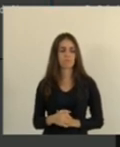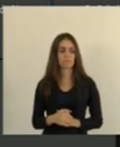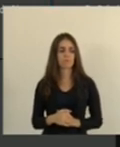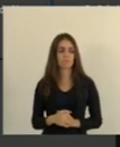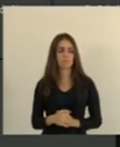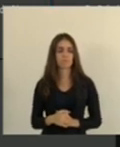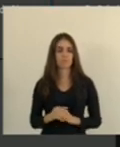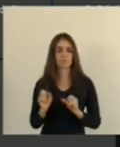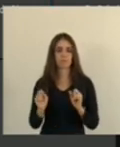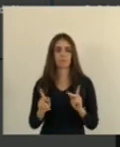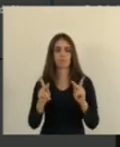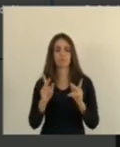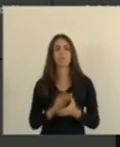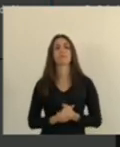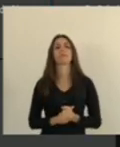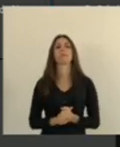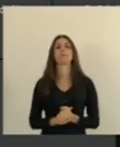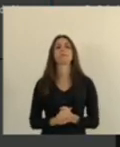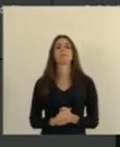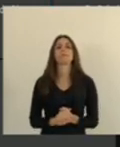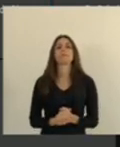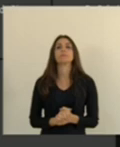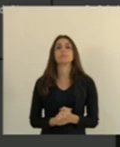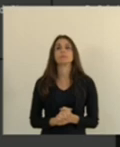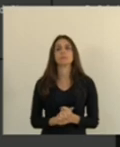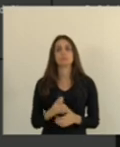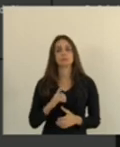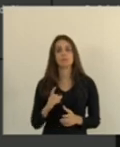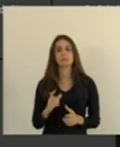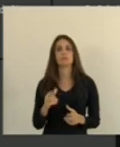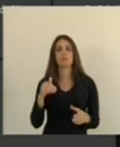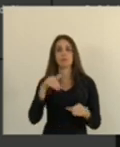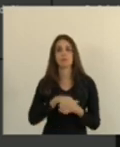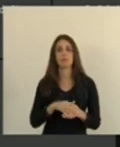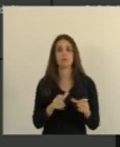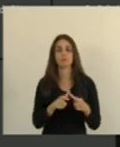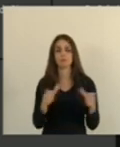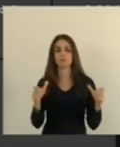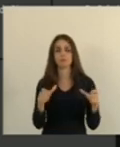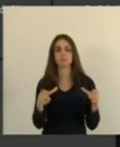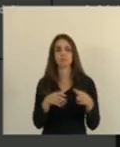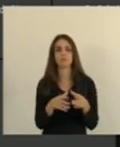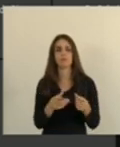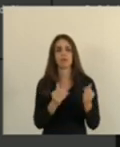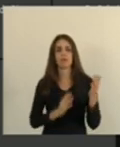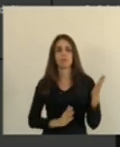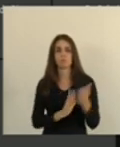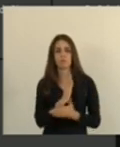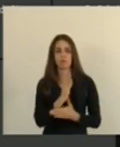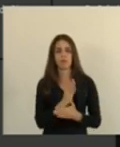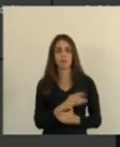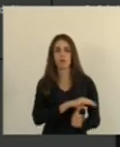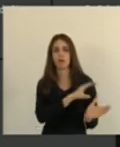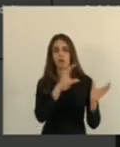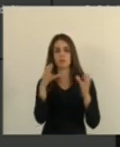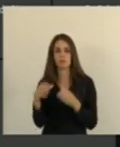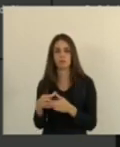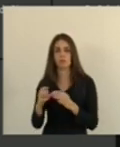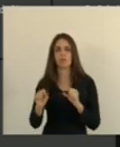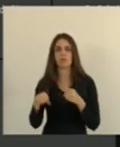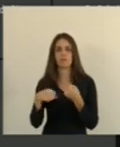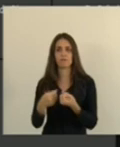ok tendo maioria também na comissão de finanças matéria aprovada vamos à defesa do consumidor